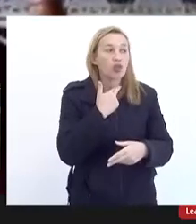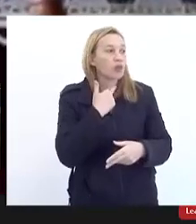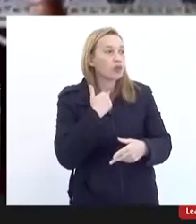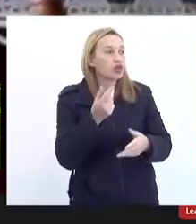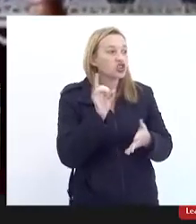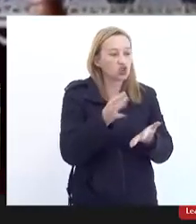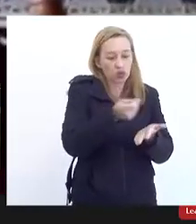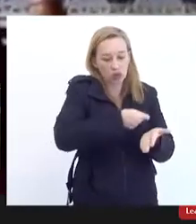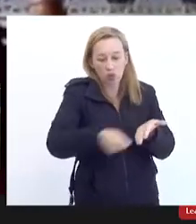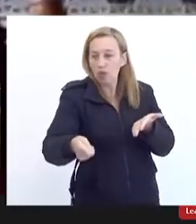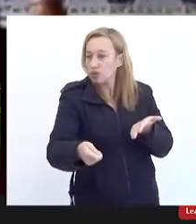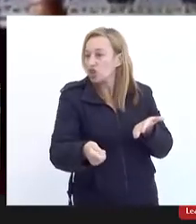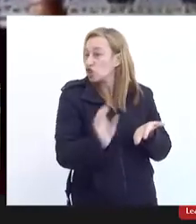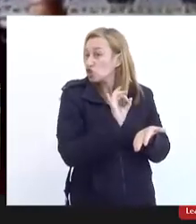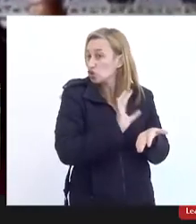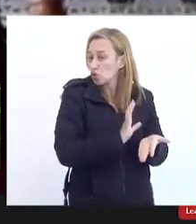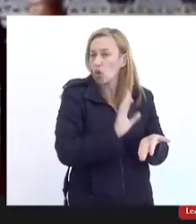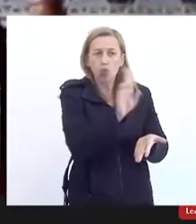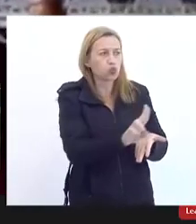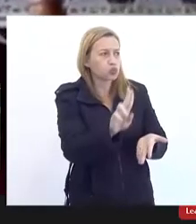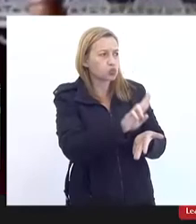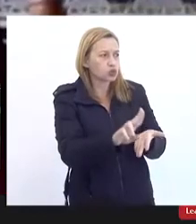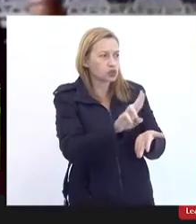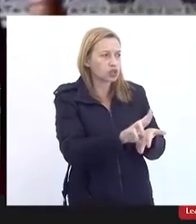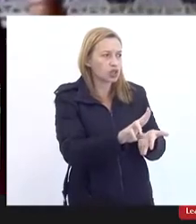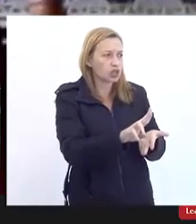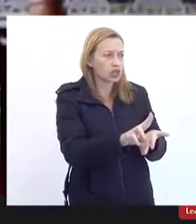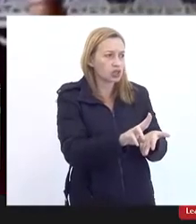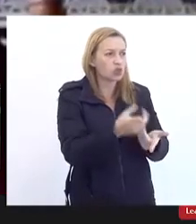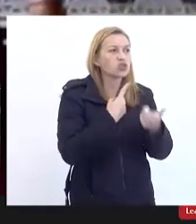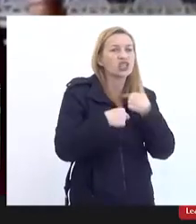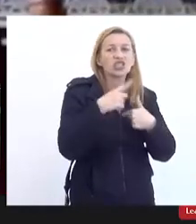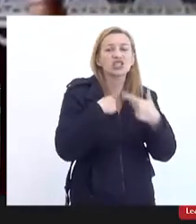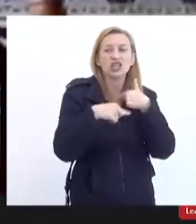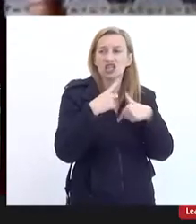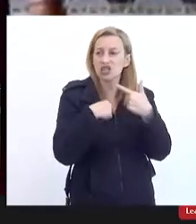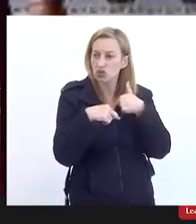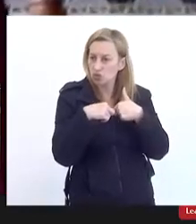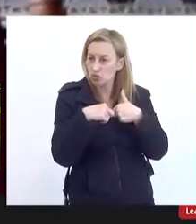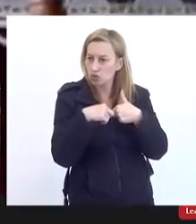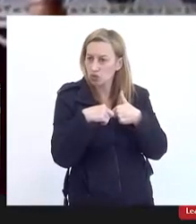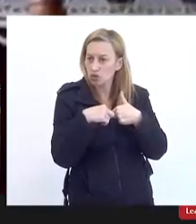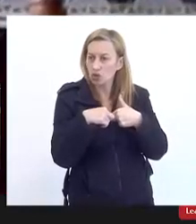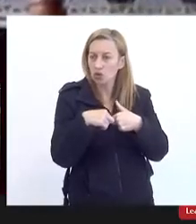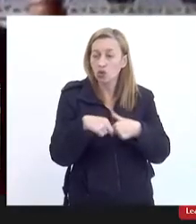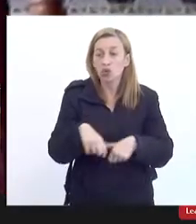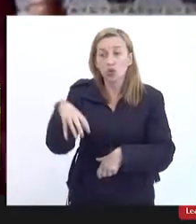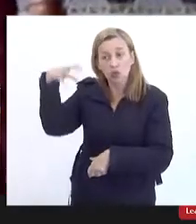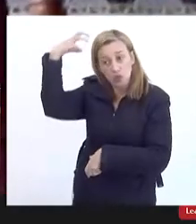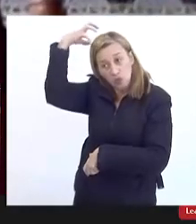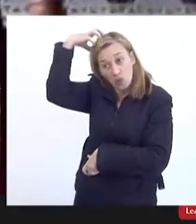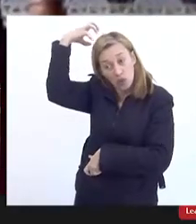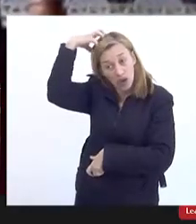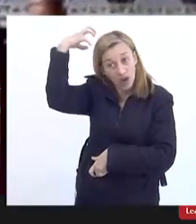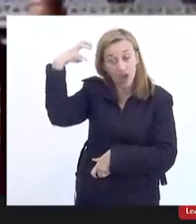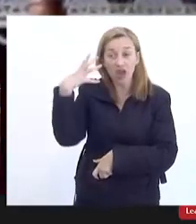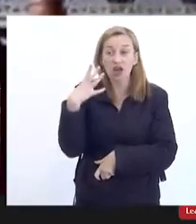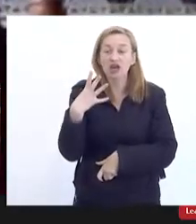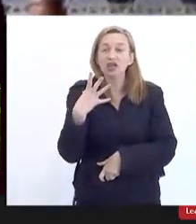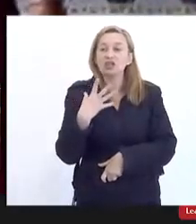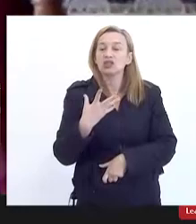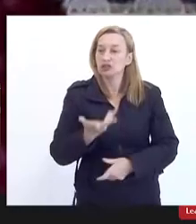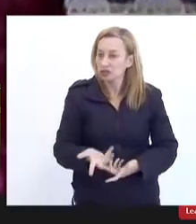rubrica orçamentária utilizada ao desejo e ao sabor ao desejo do rei e ao sabor das suas